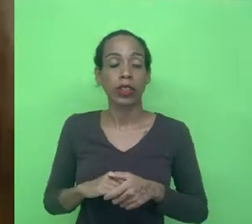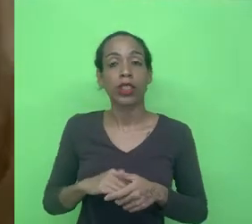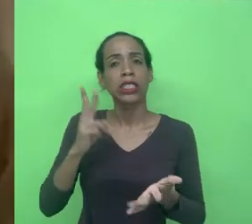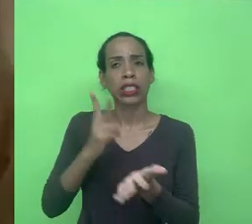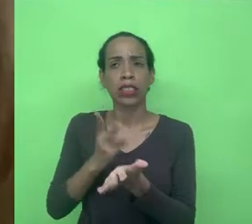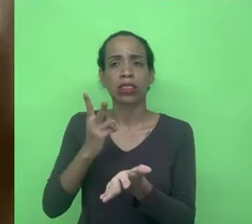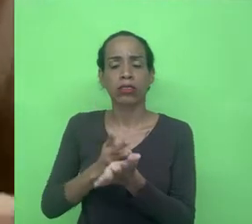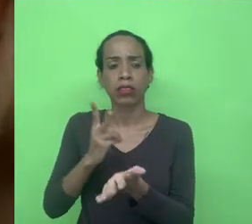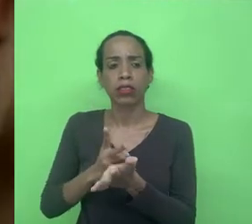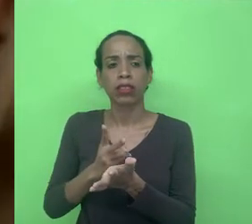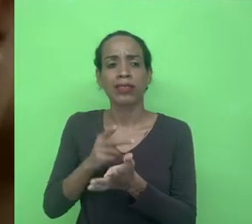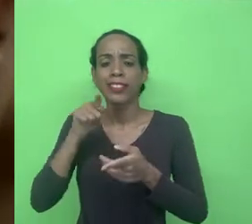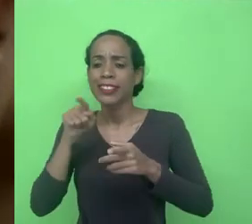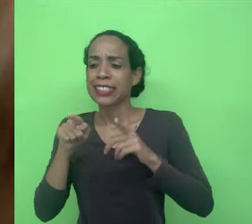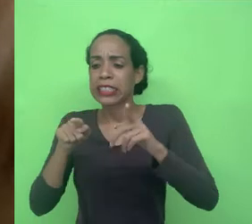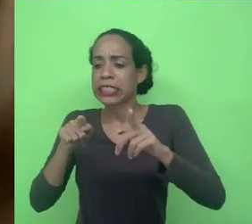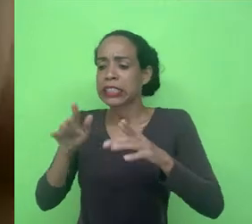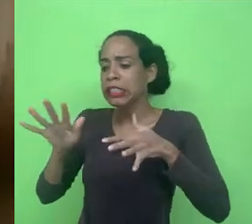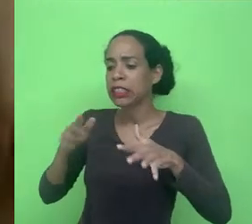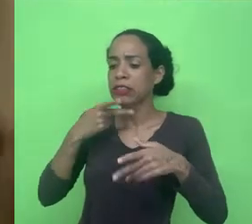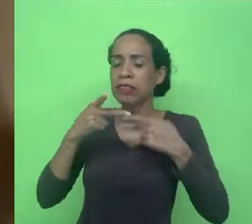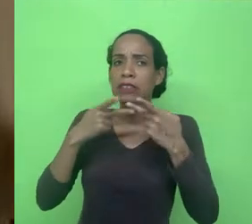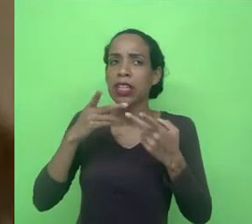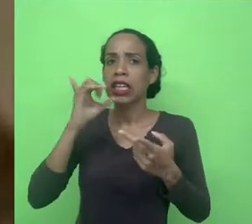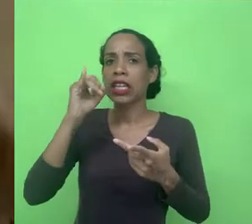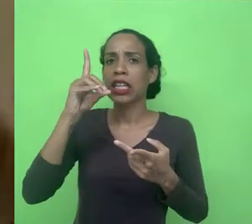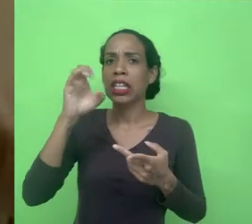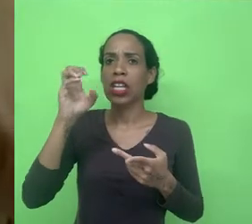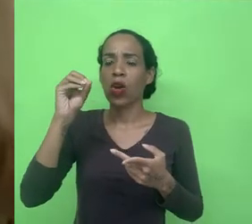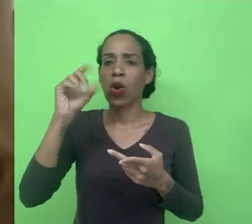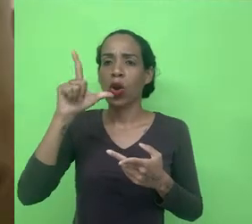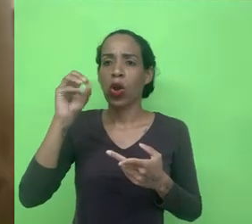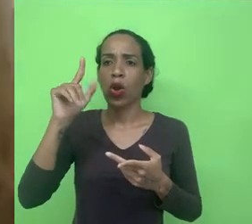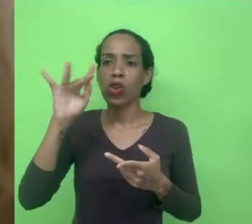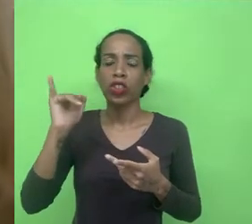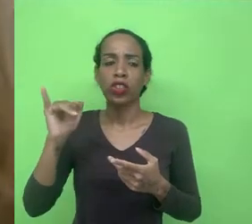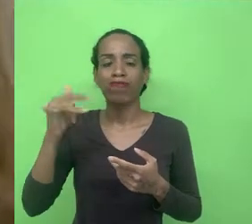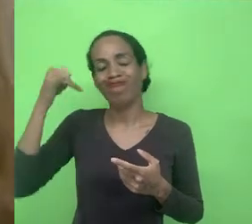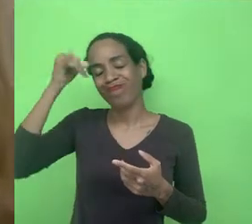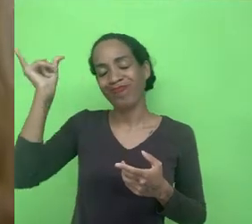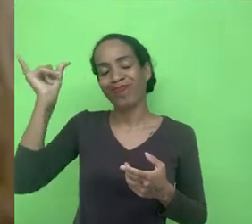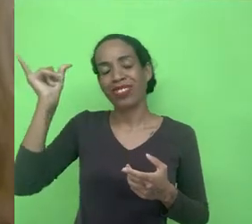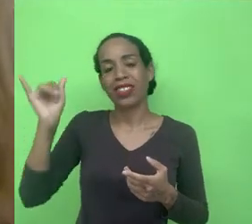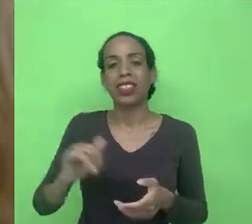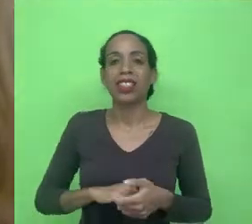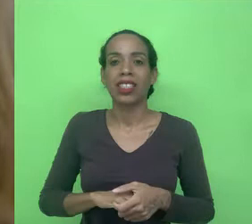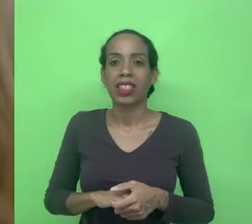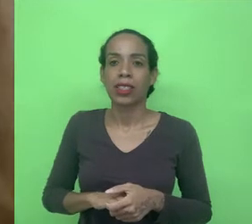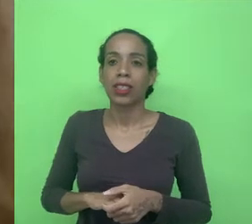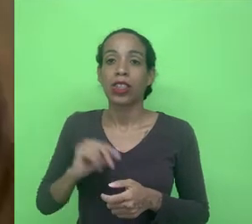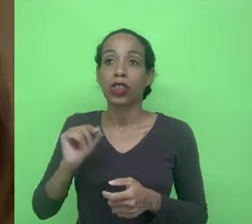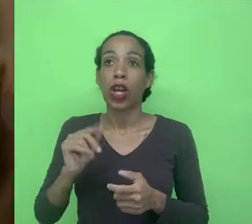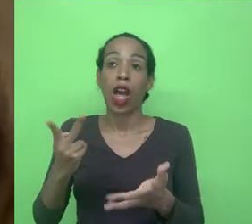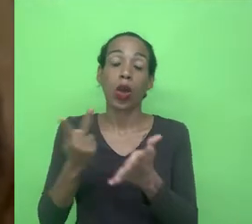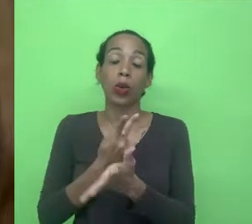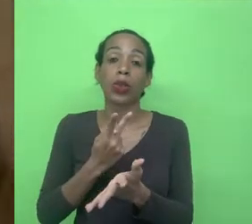esse toque que você disse de ideologia atrelada que é inevitável e o que acontece por